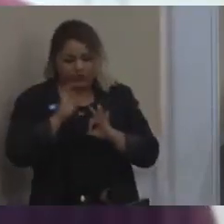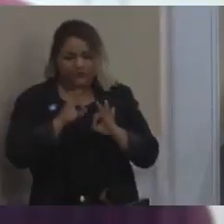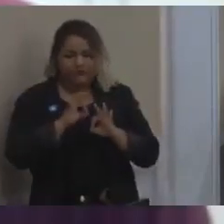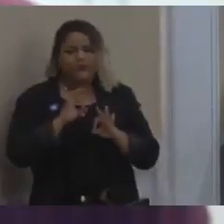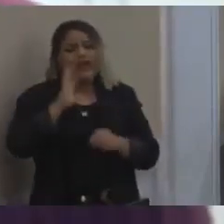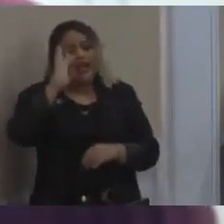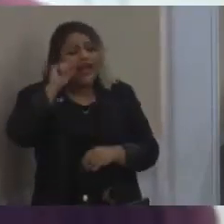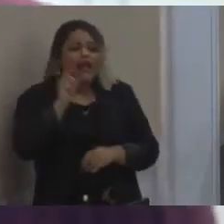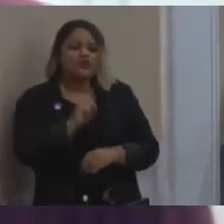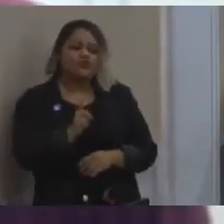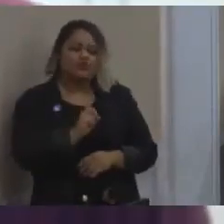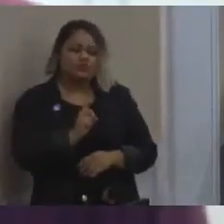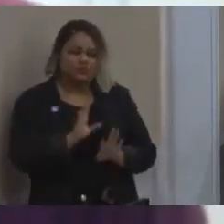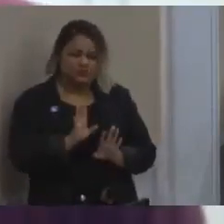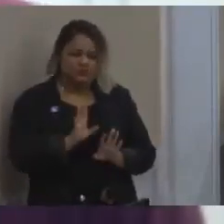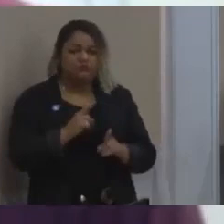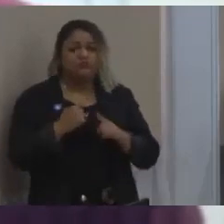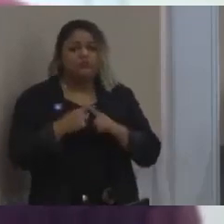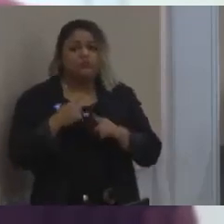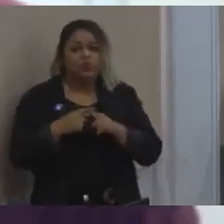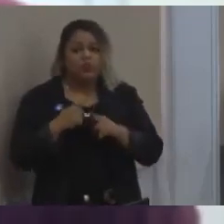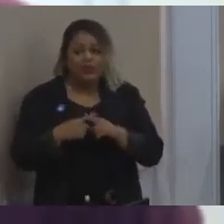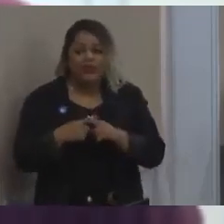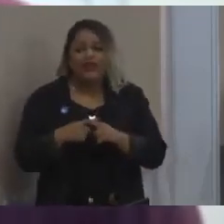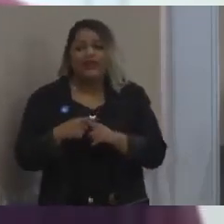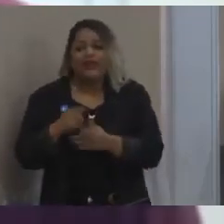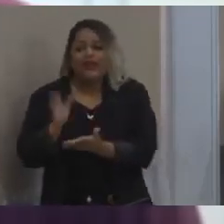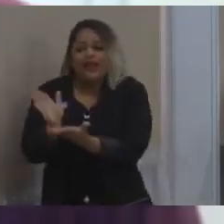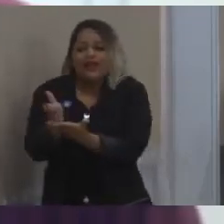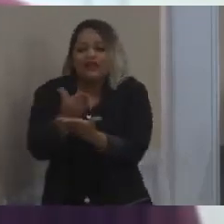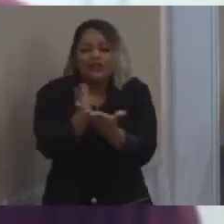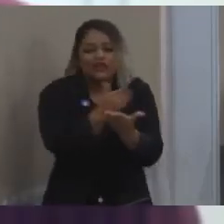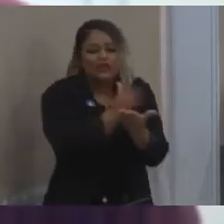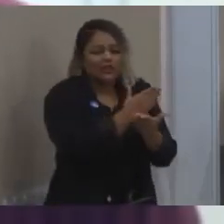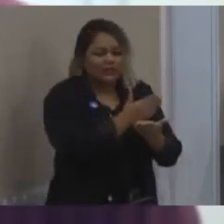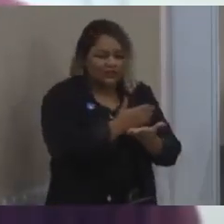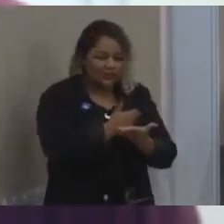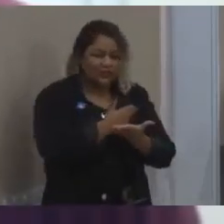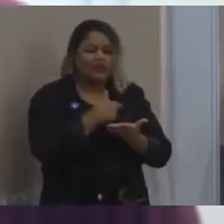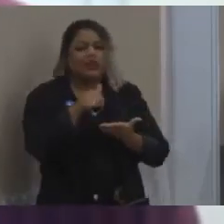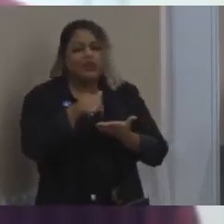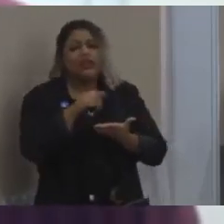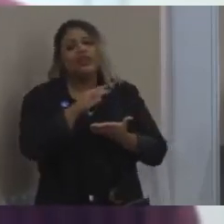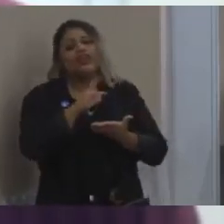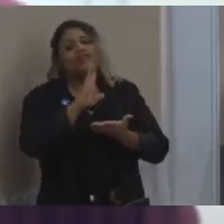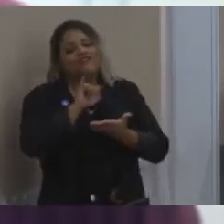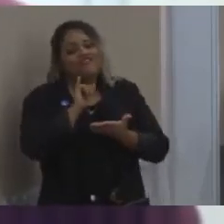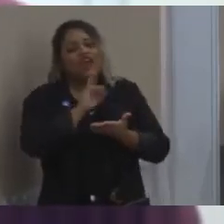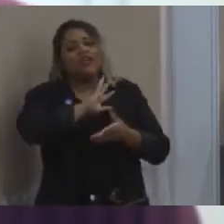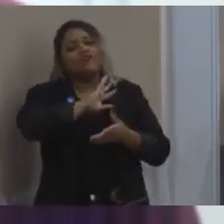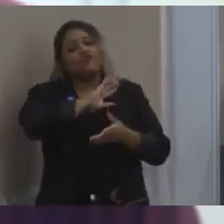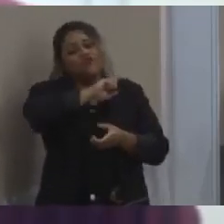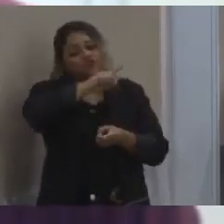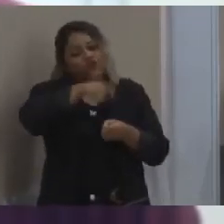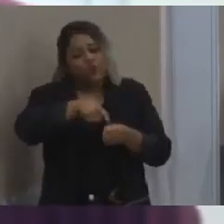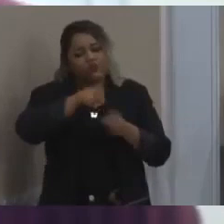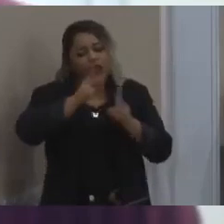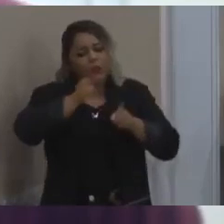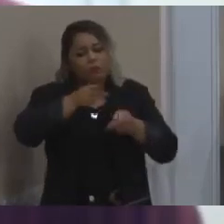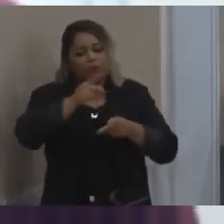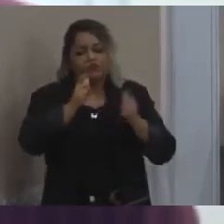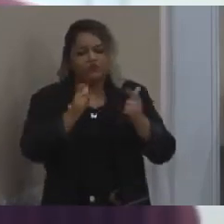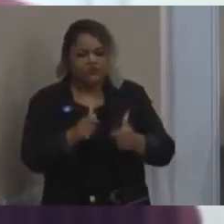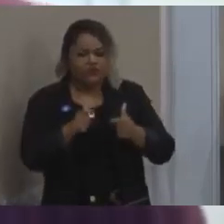remoção lá, ela vai ser absorvida dentro do território, e eu acho que não vai haver possibilidade de